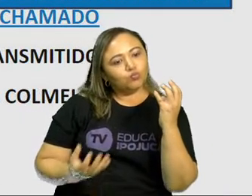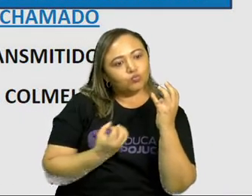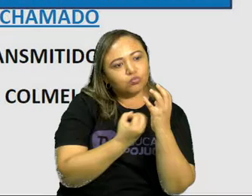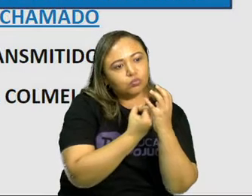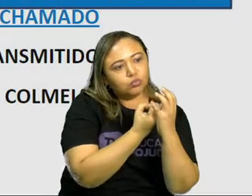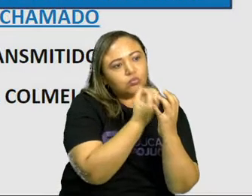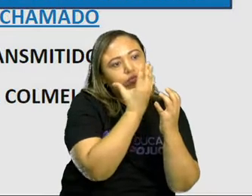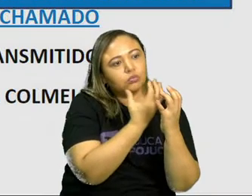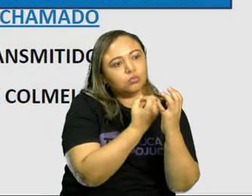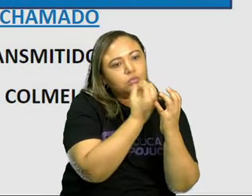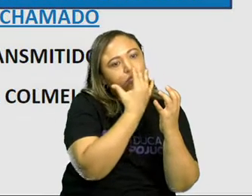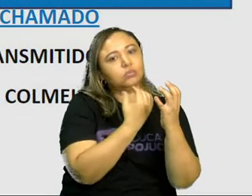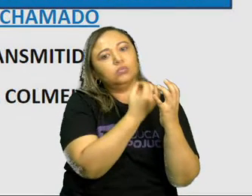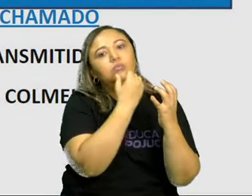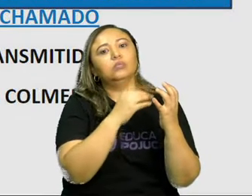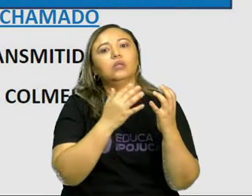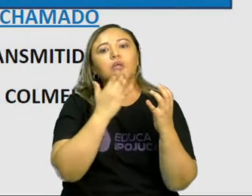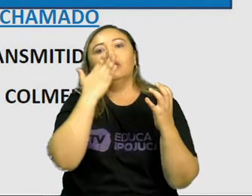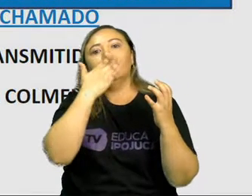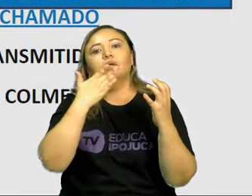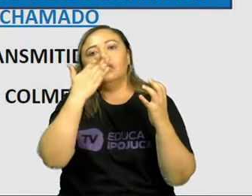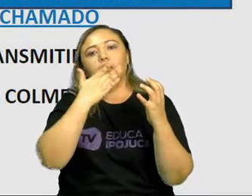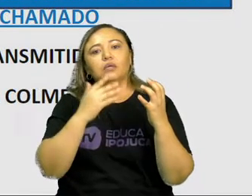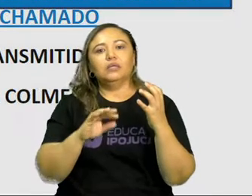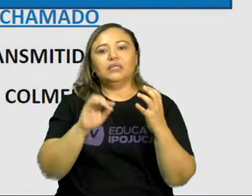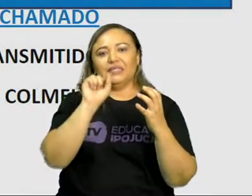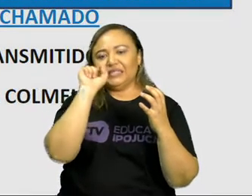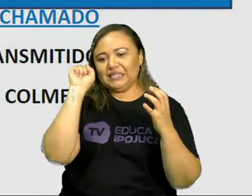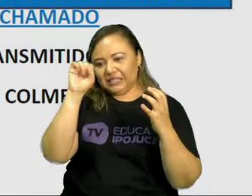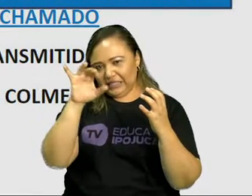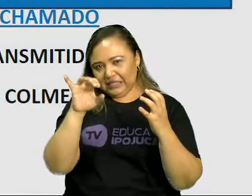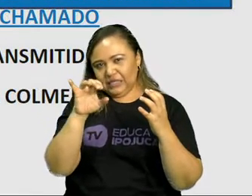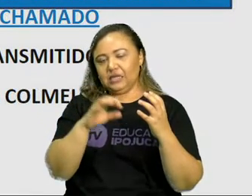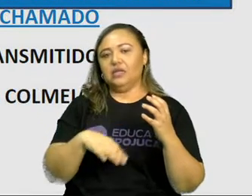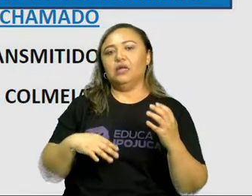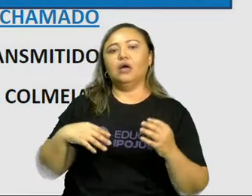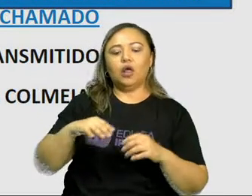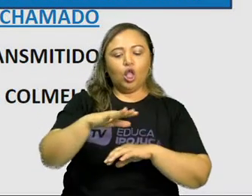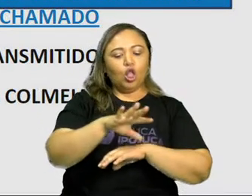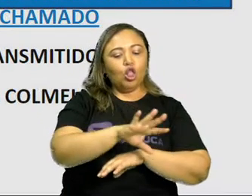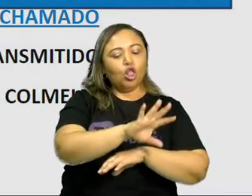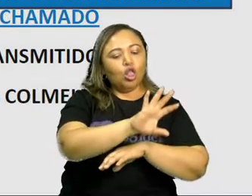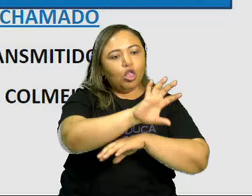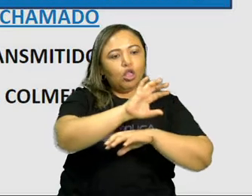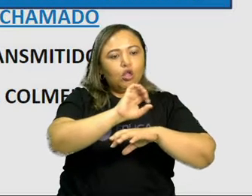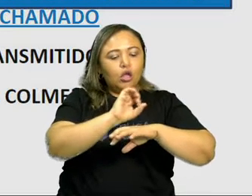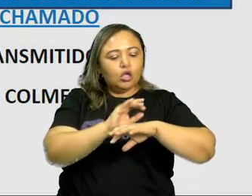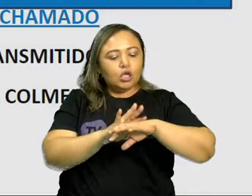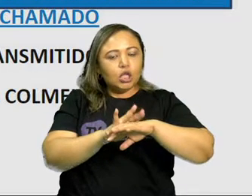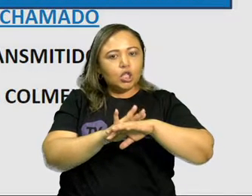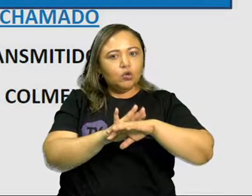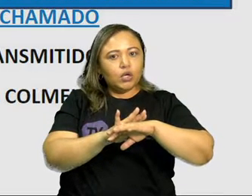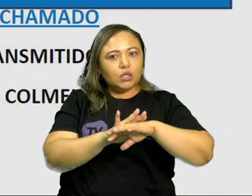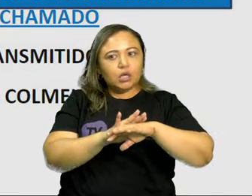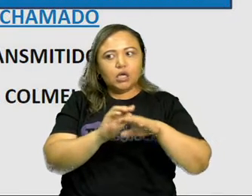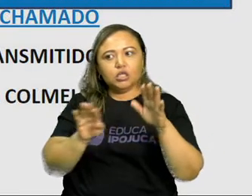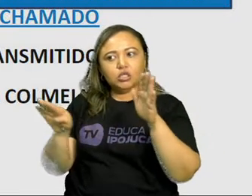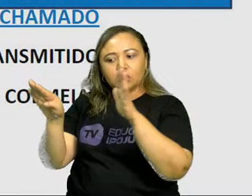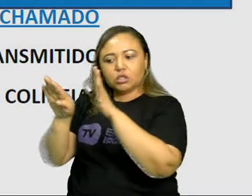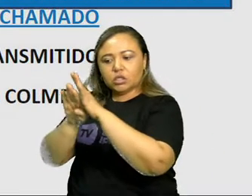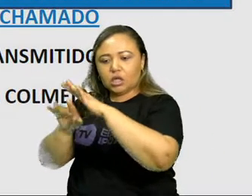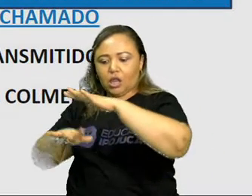o vírus causador de doença. Contágio dentro da colmeia pode colocar toda a colônia em risco.